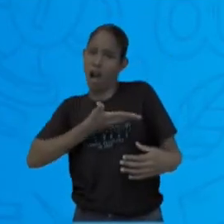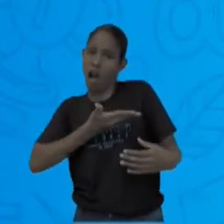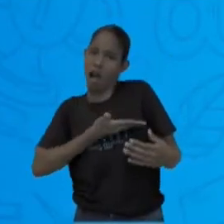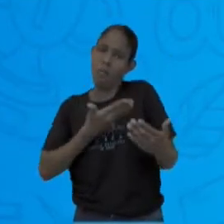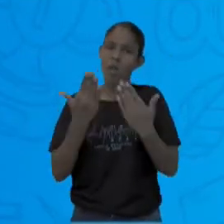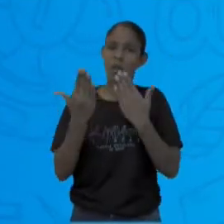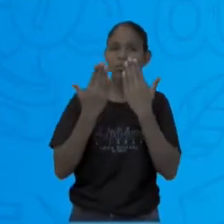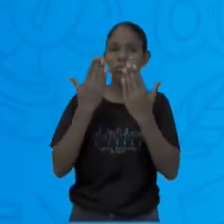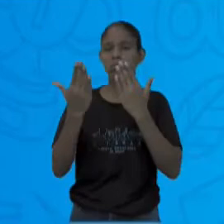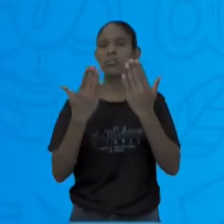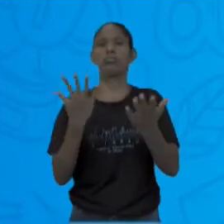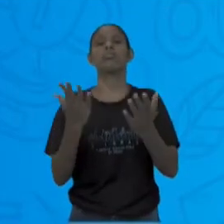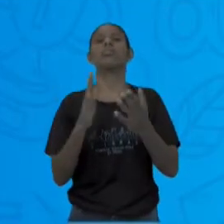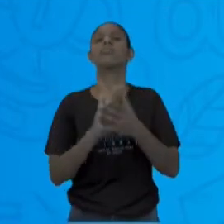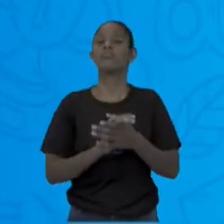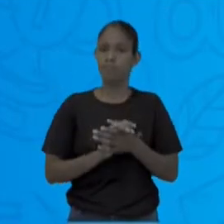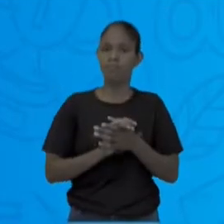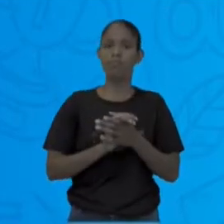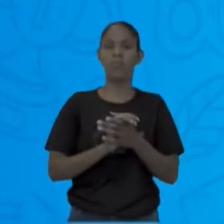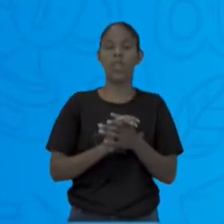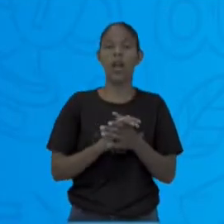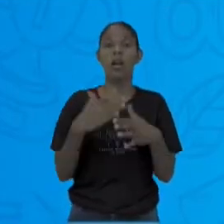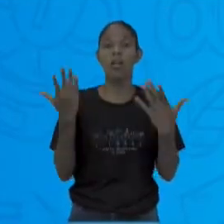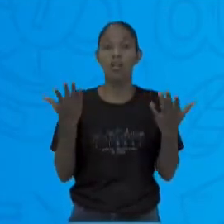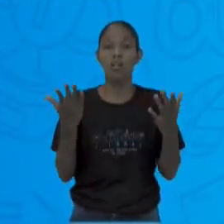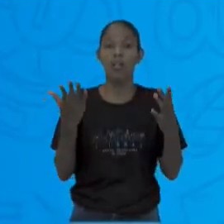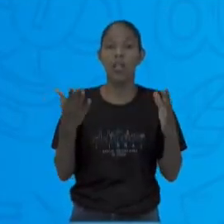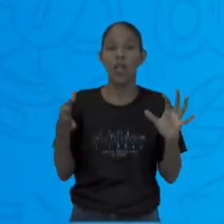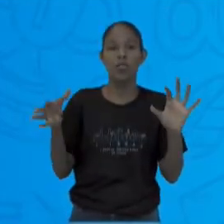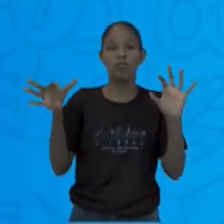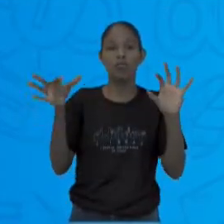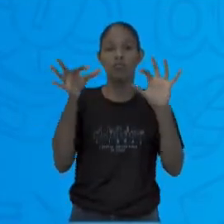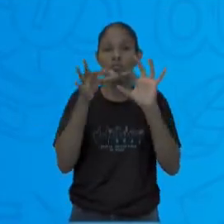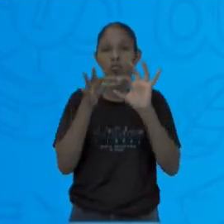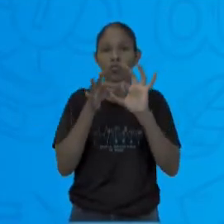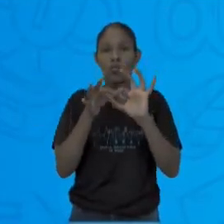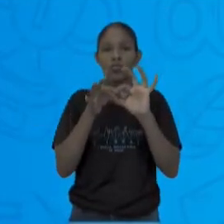base da confiança mútua entre todos os envolvidos.